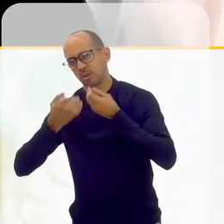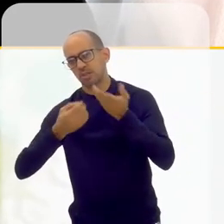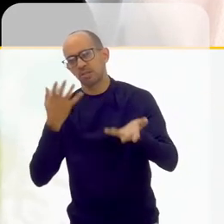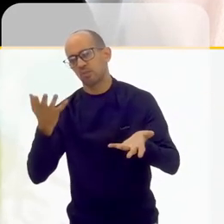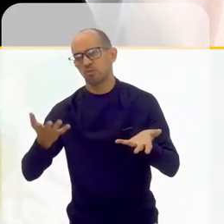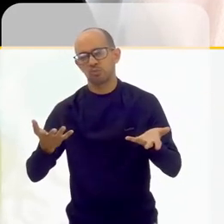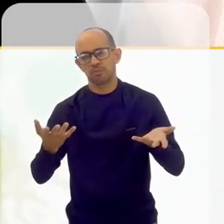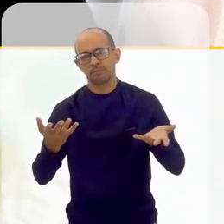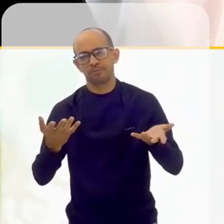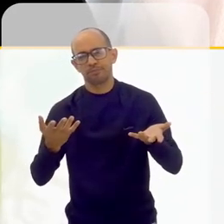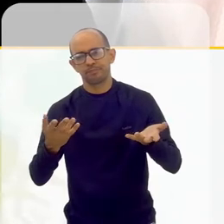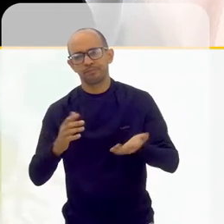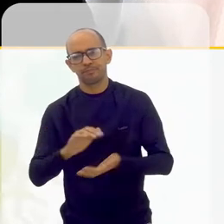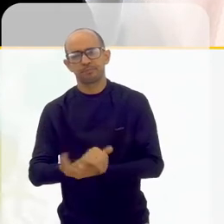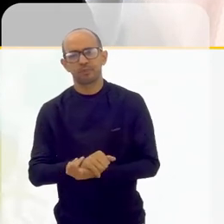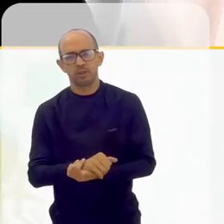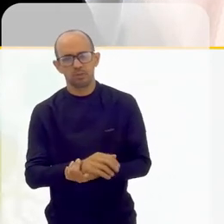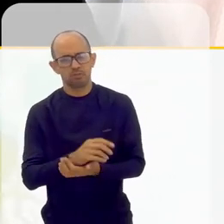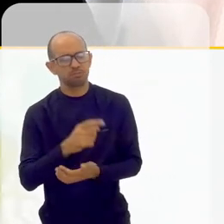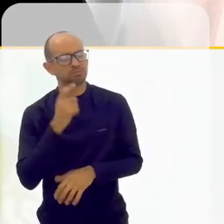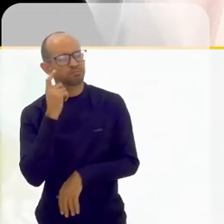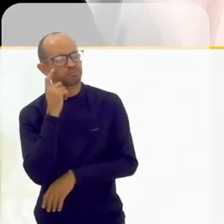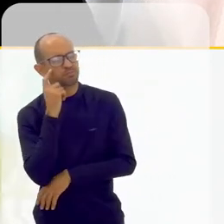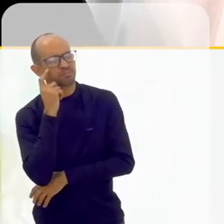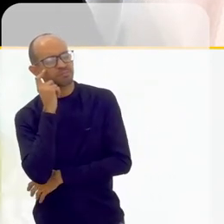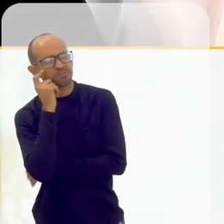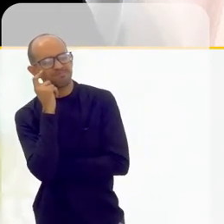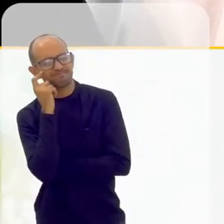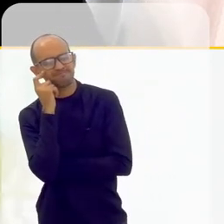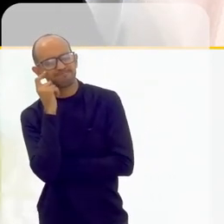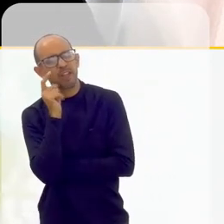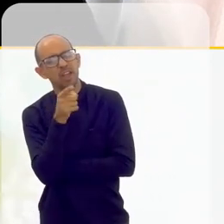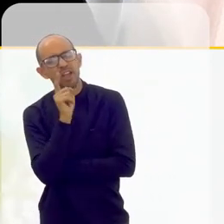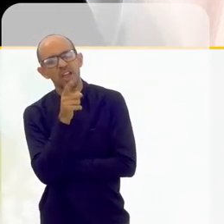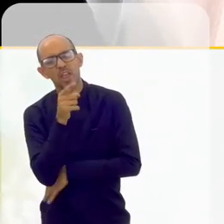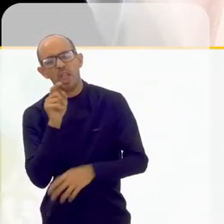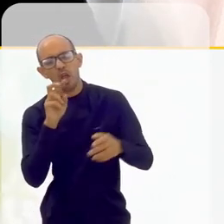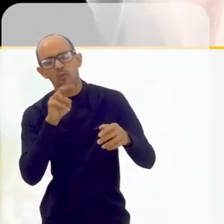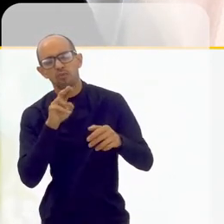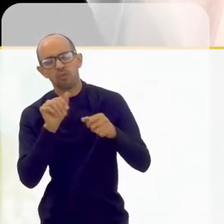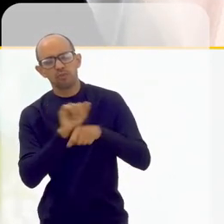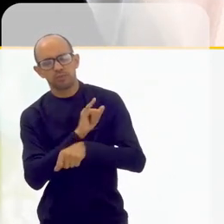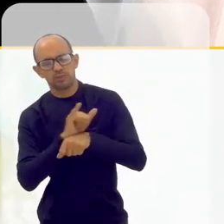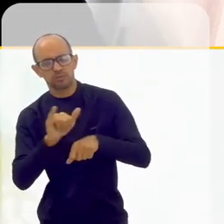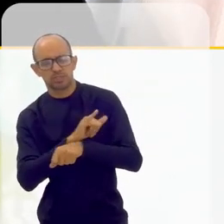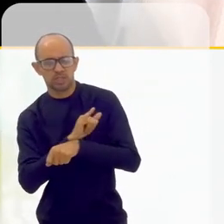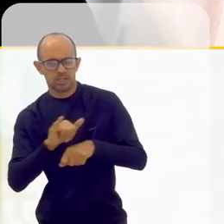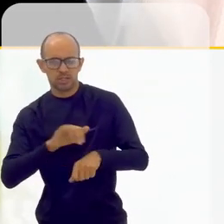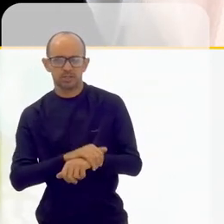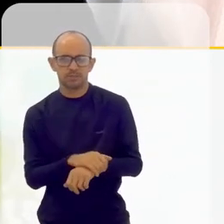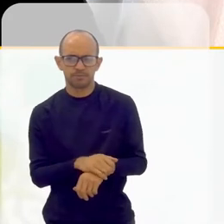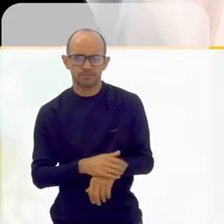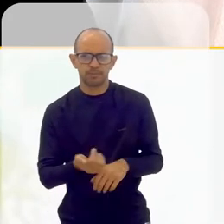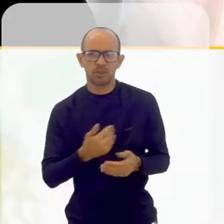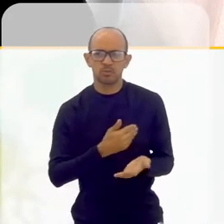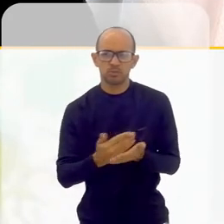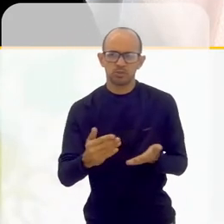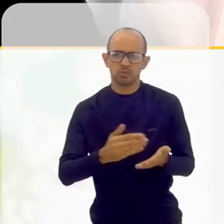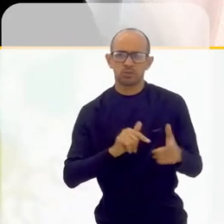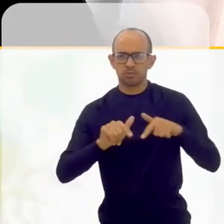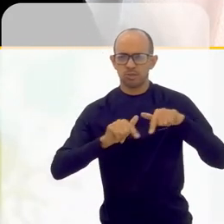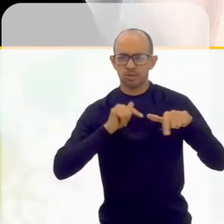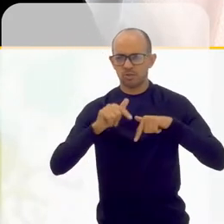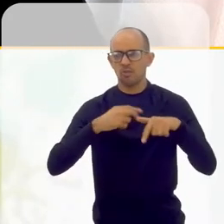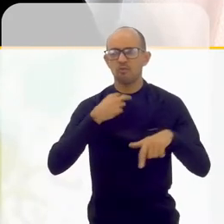e dramaturgia, enfim. E aí eu falei assim, cara, eu vou trabalhar esse cara. Eu vou trabalhar esse cara. E aí eu comecei trabalhando